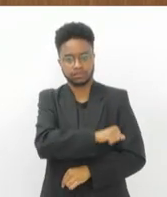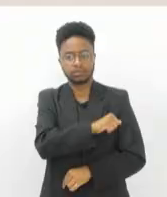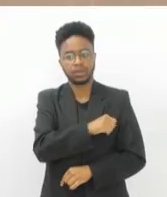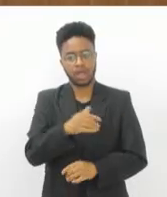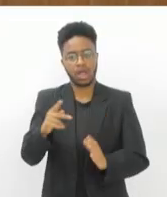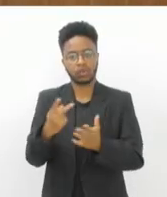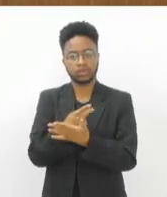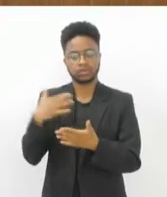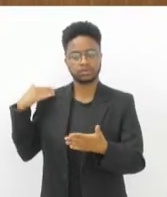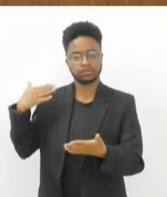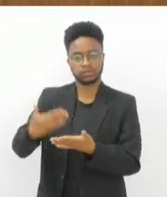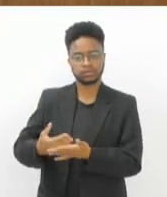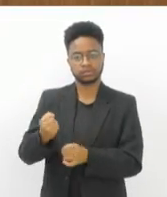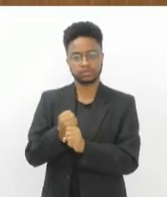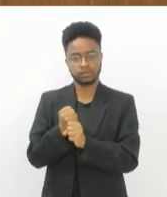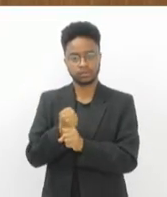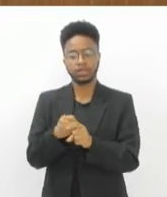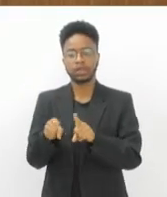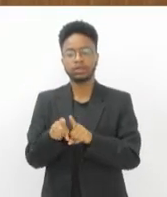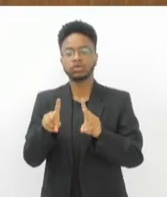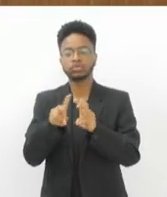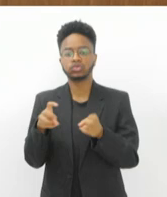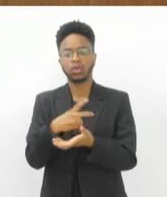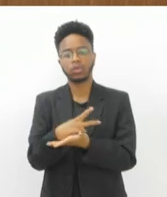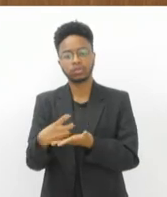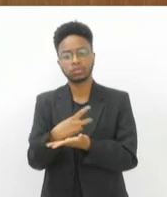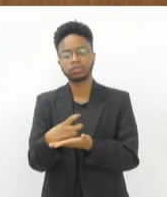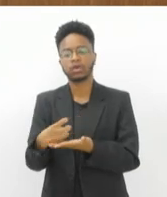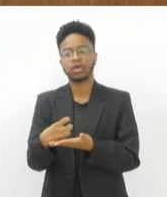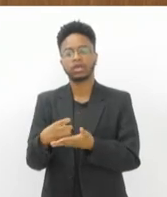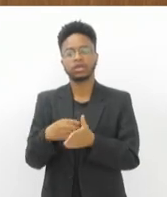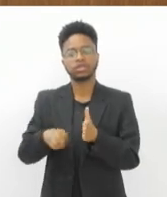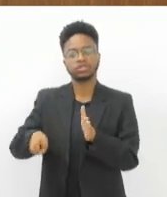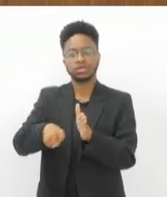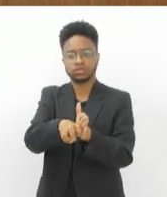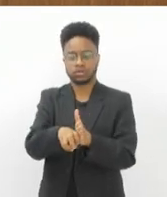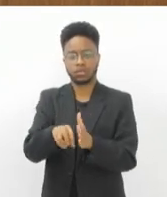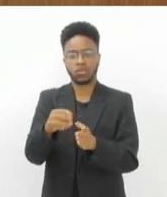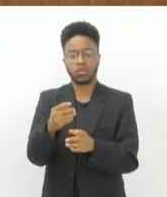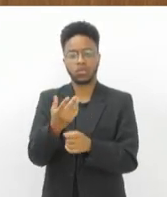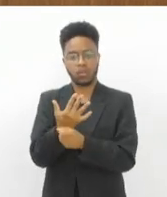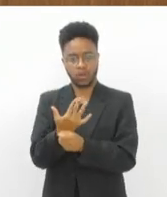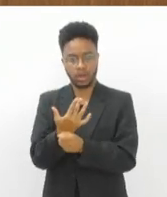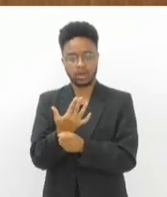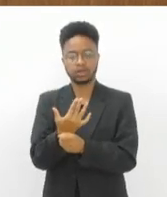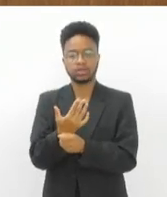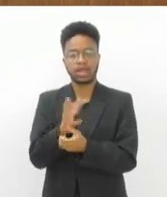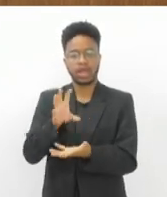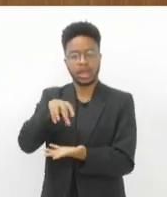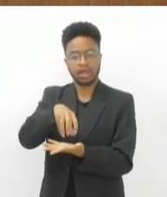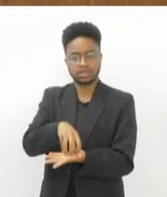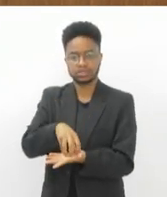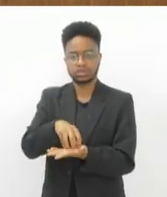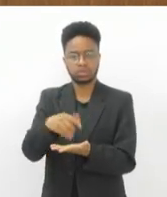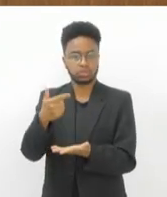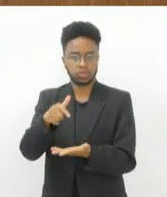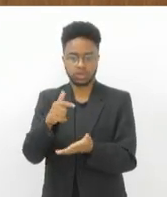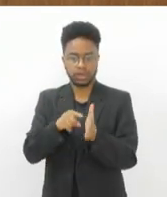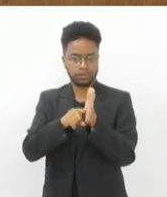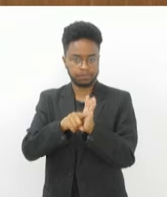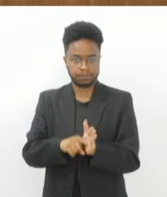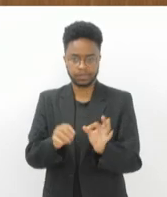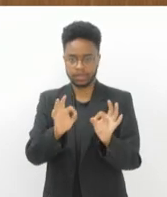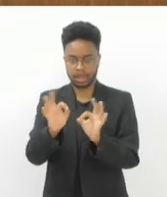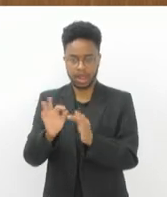décadas. Em relação à exploração econômica do estacionamento da UERJ, a sétima promotoria de tutela do patrimônio de cidadania não tem inquérito, mas eu me